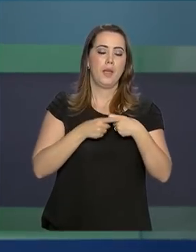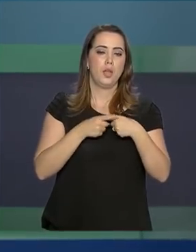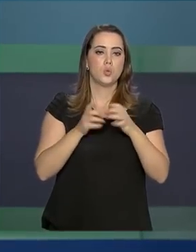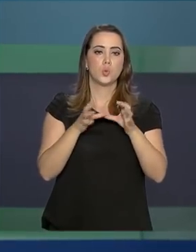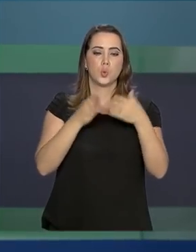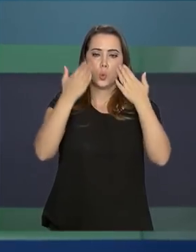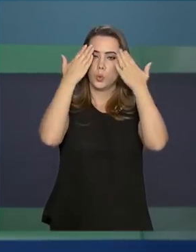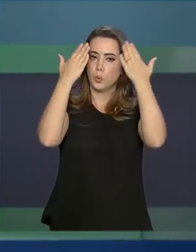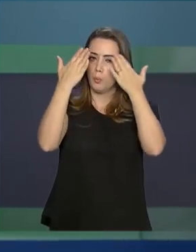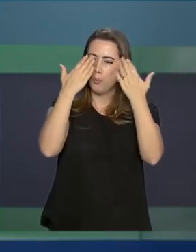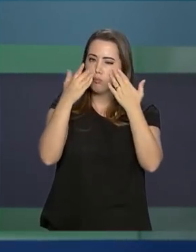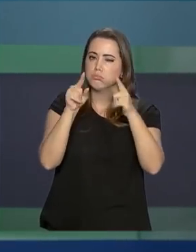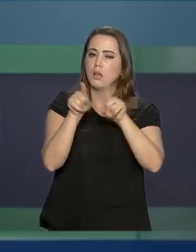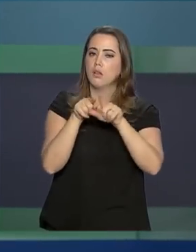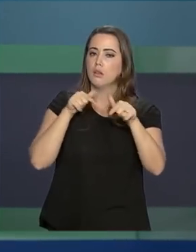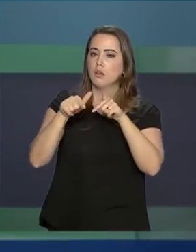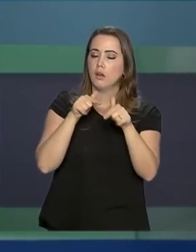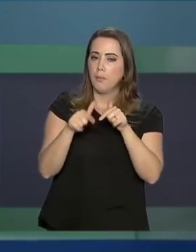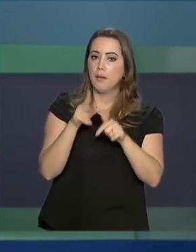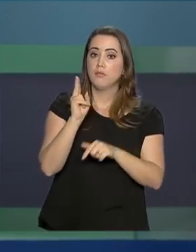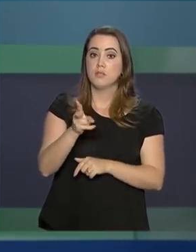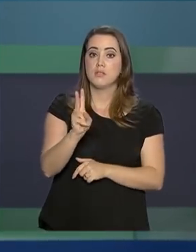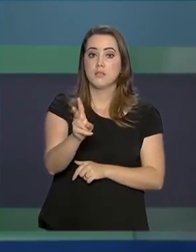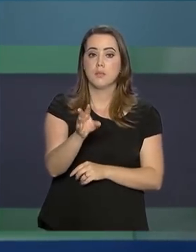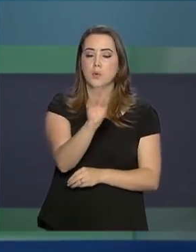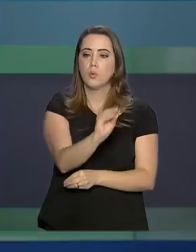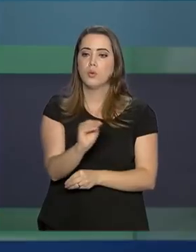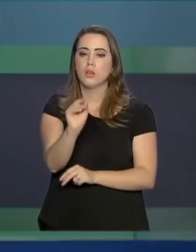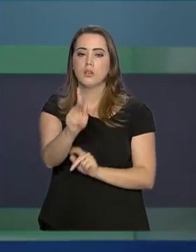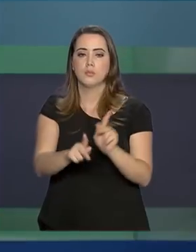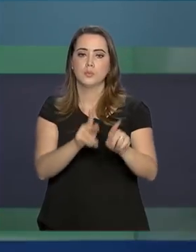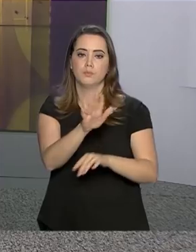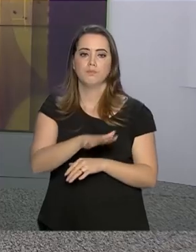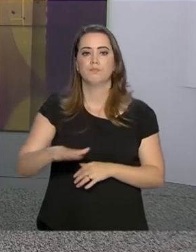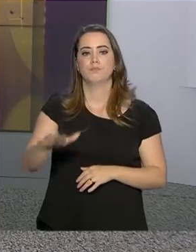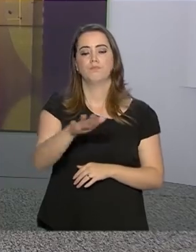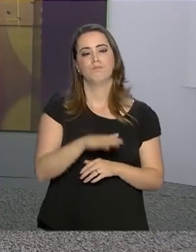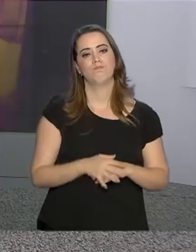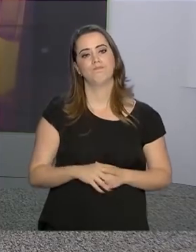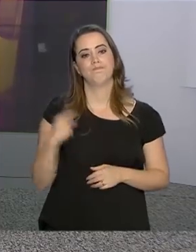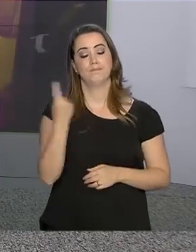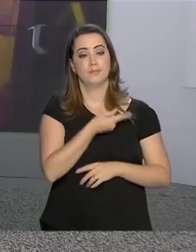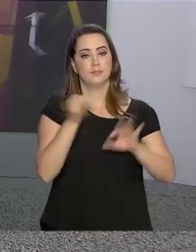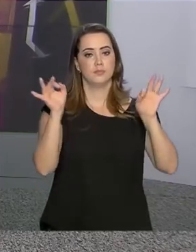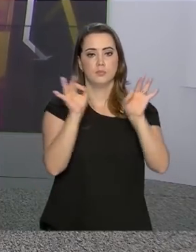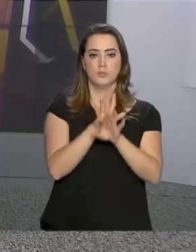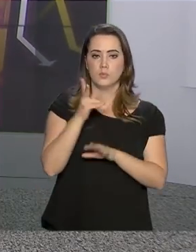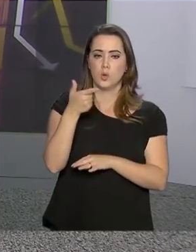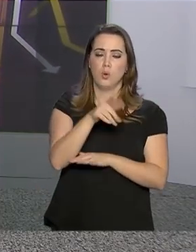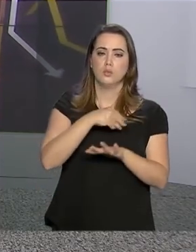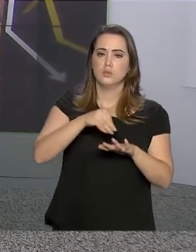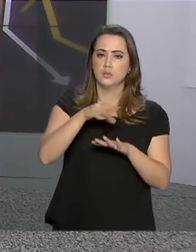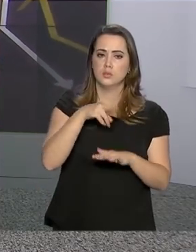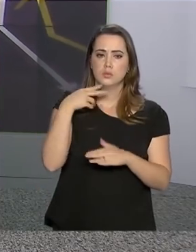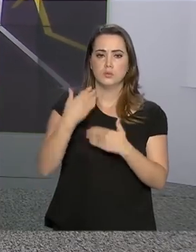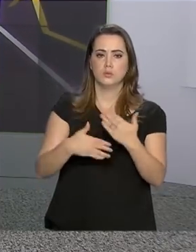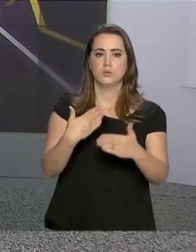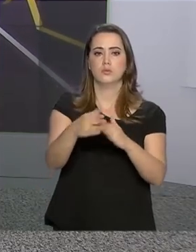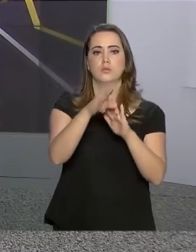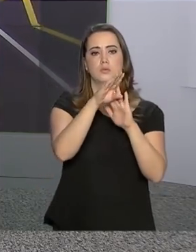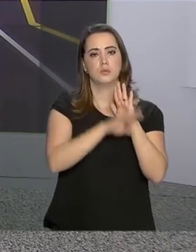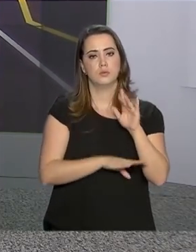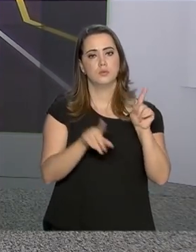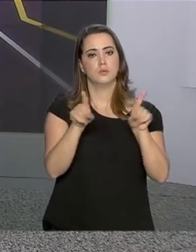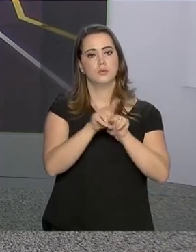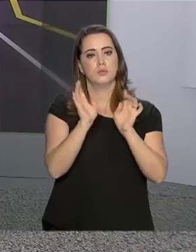psicólogos trabalham em esquema de plantão para atender a população. Nós ficamos por aqui. Outras informações ao longo